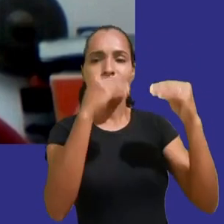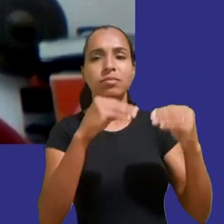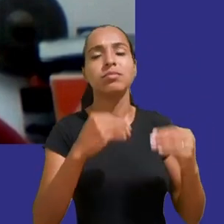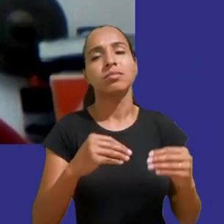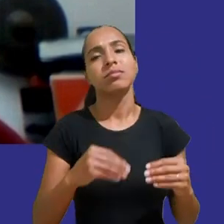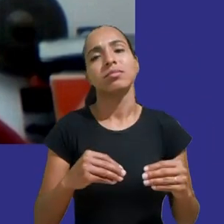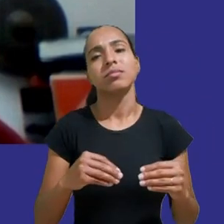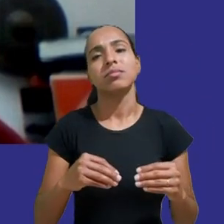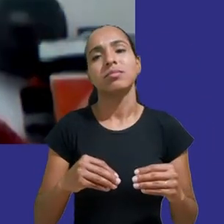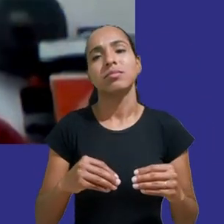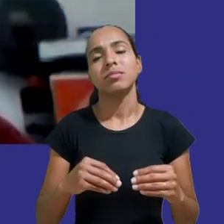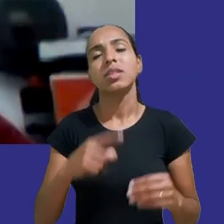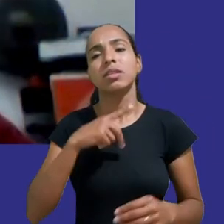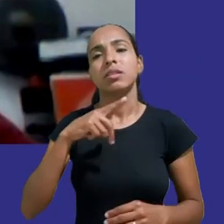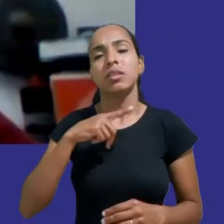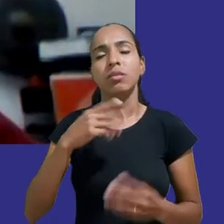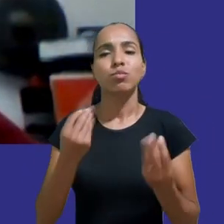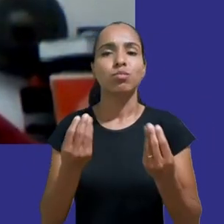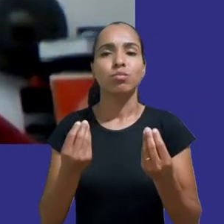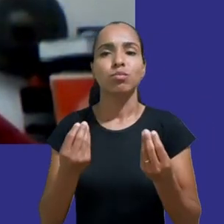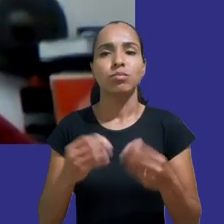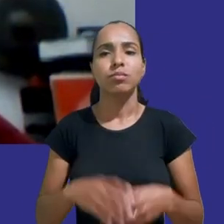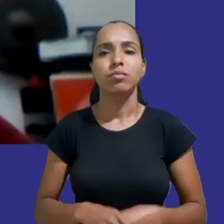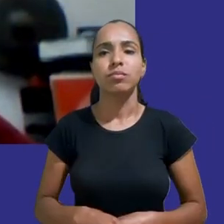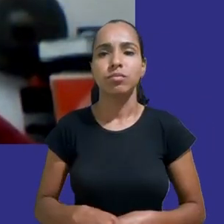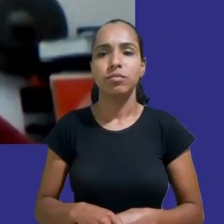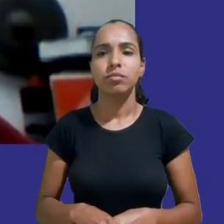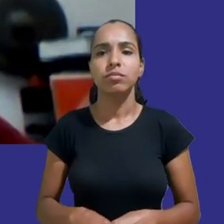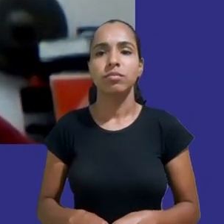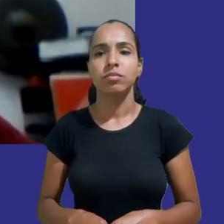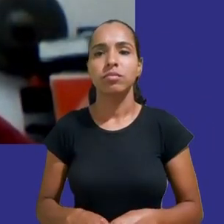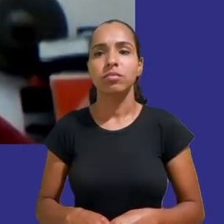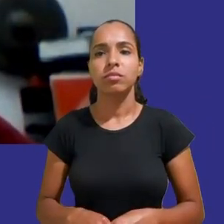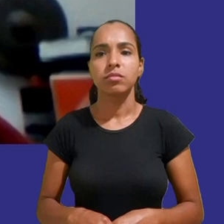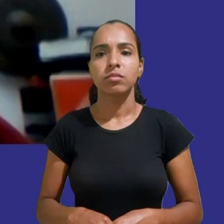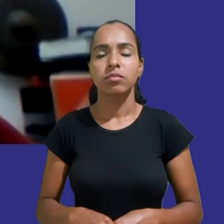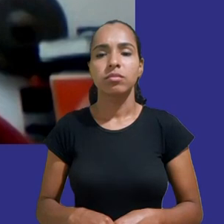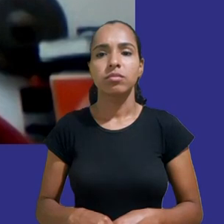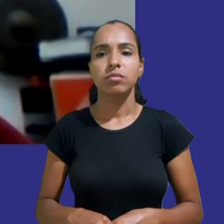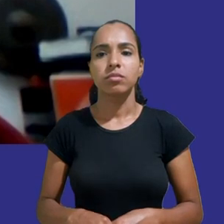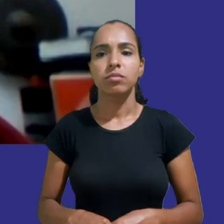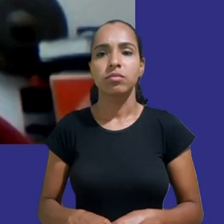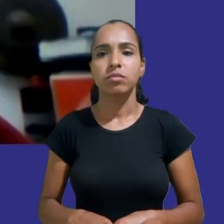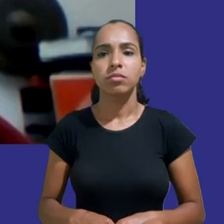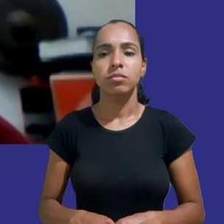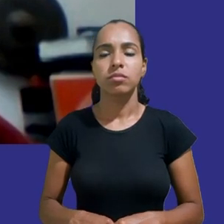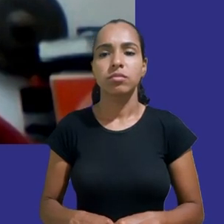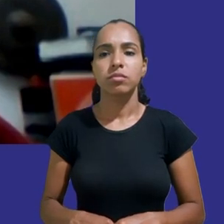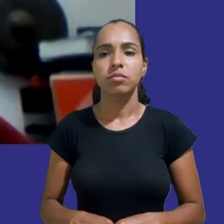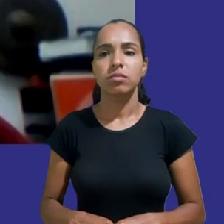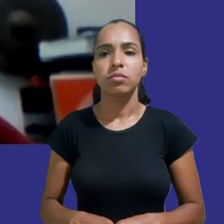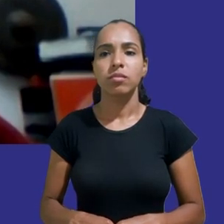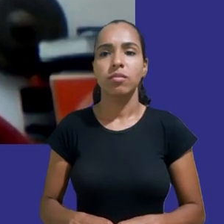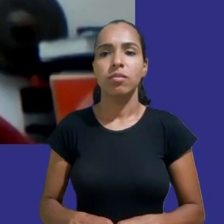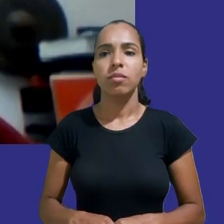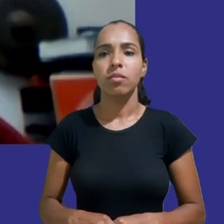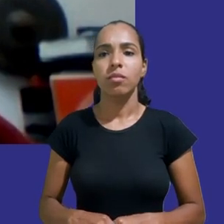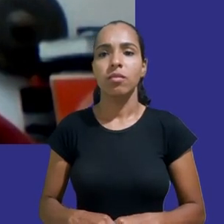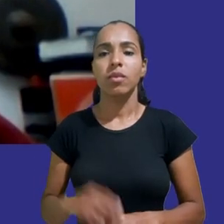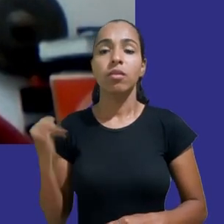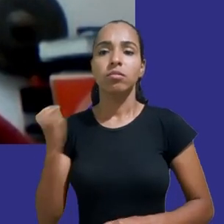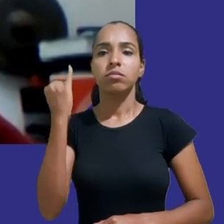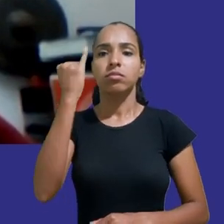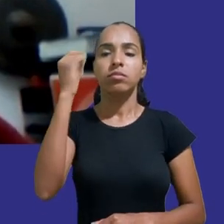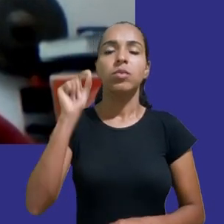importante lembrar há crianças de 5 ou